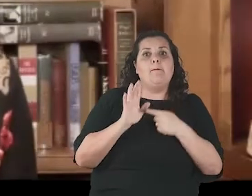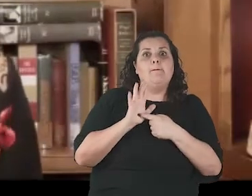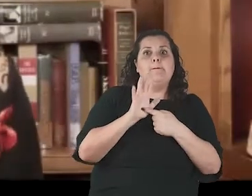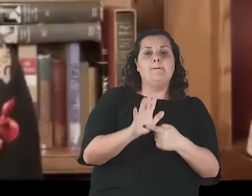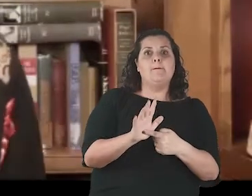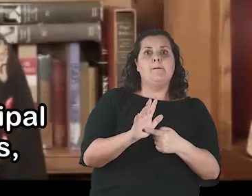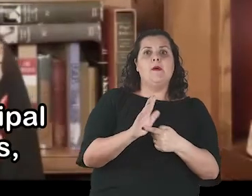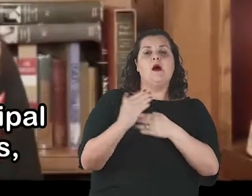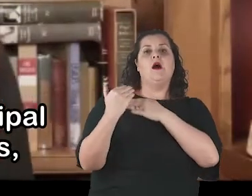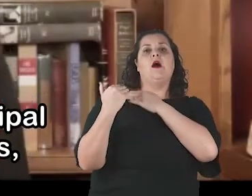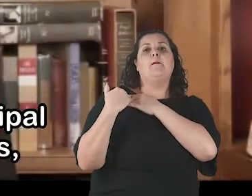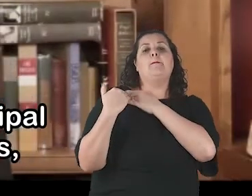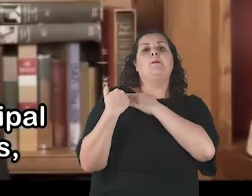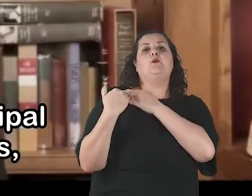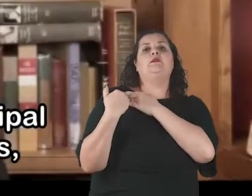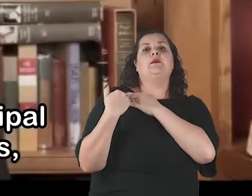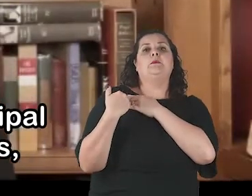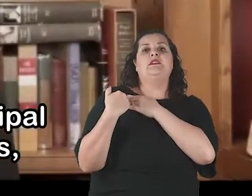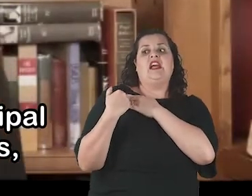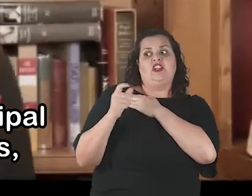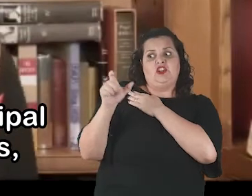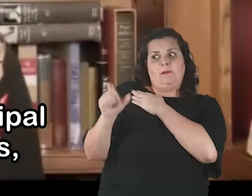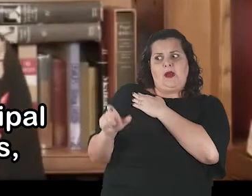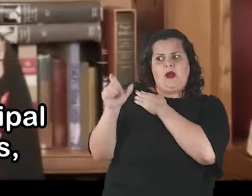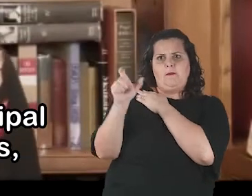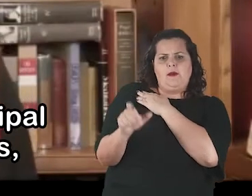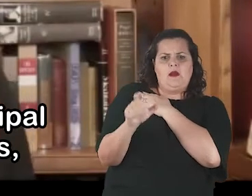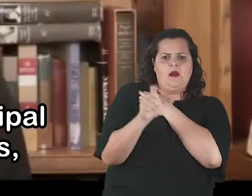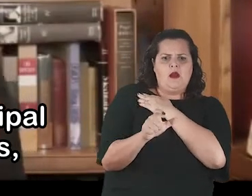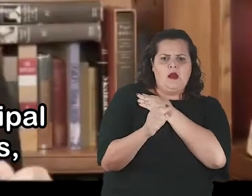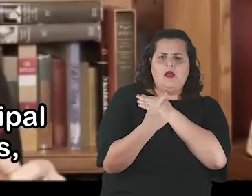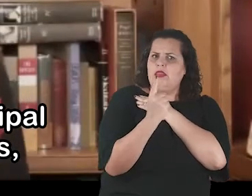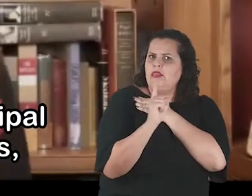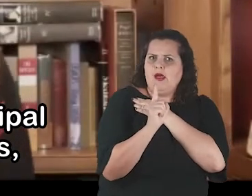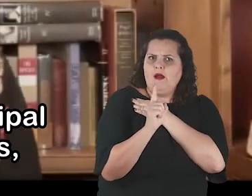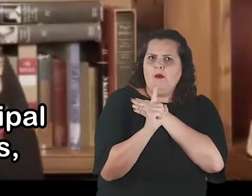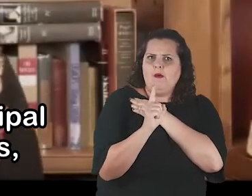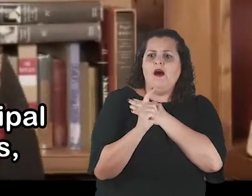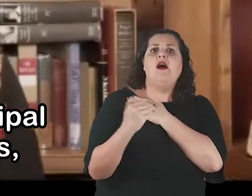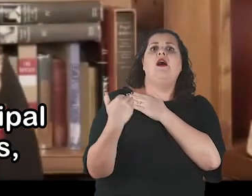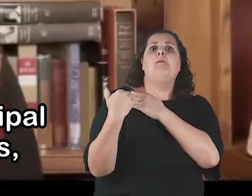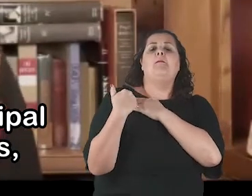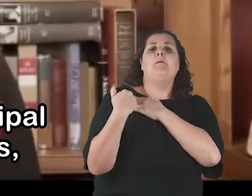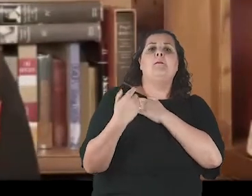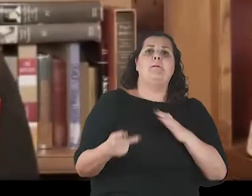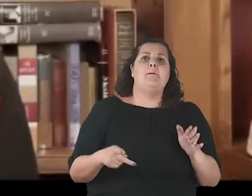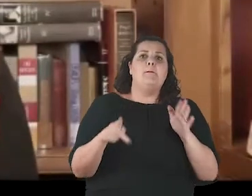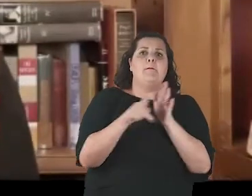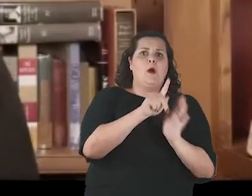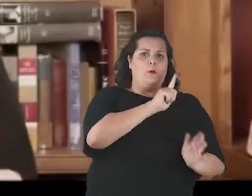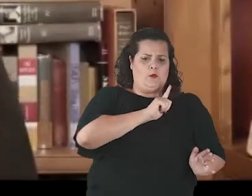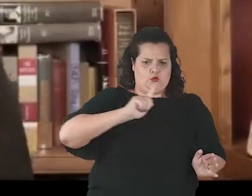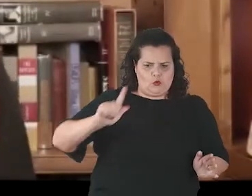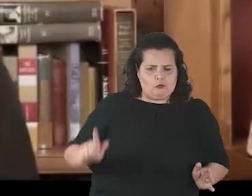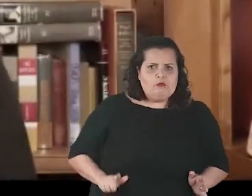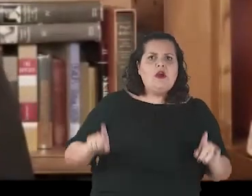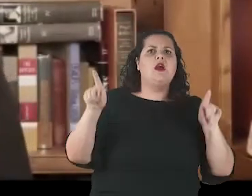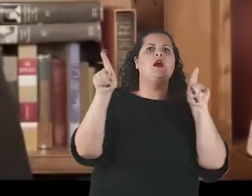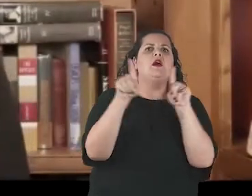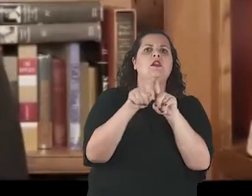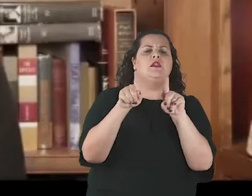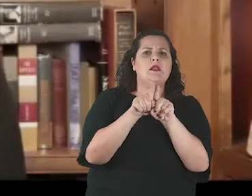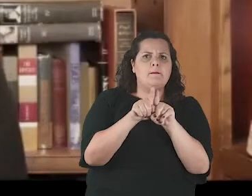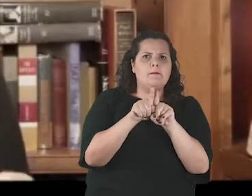pela primeira vez, passa a responsabilidade principal de indivíduos para instituições,